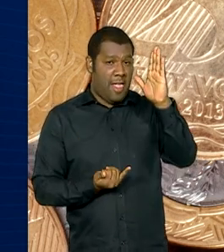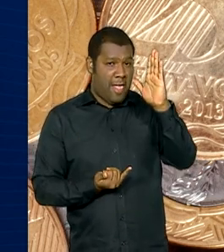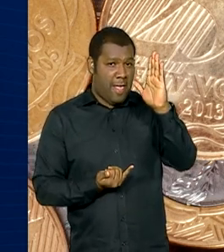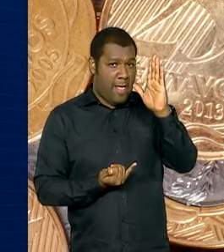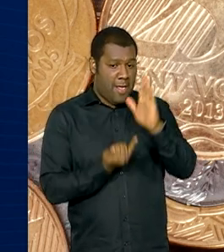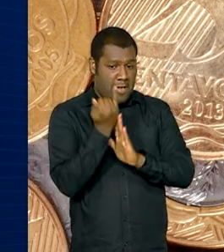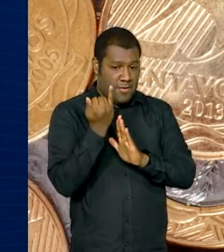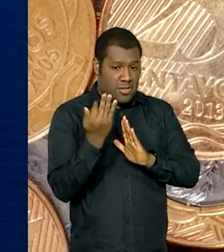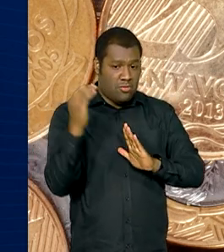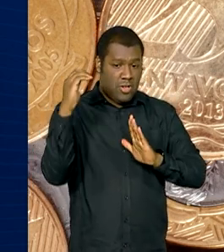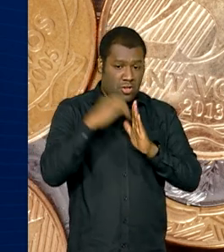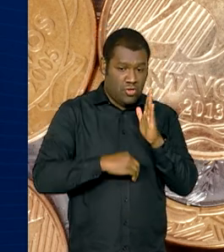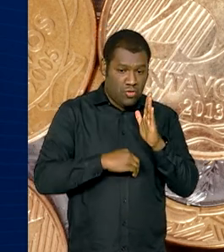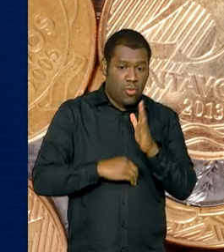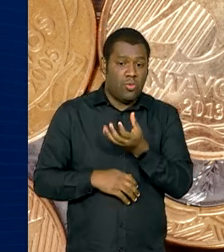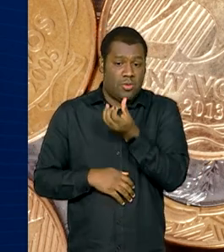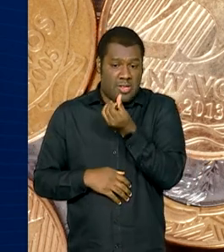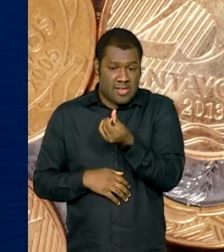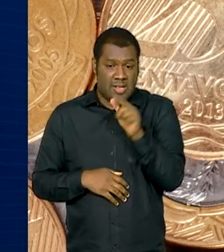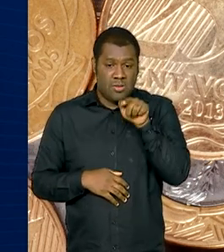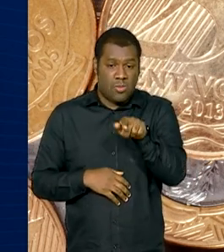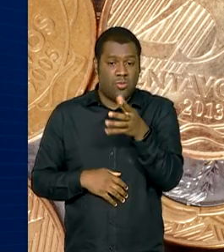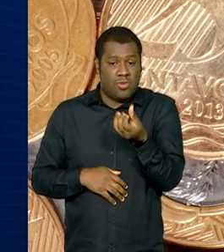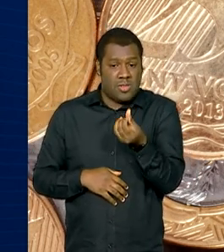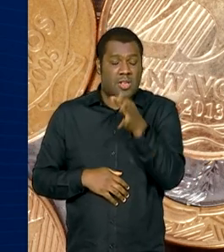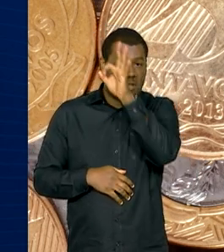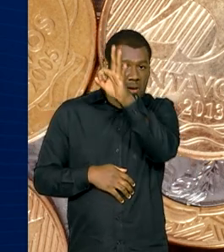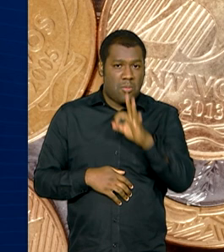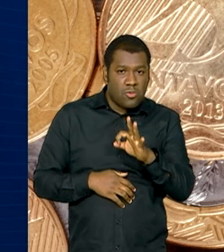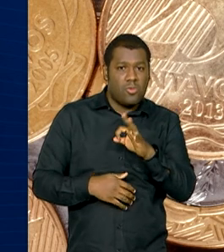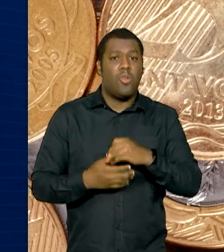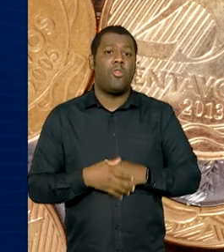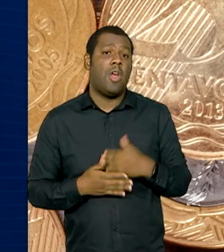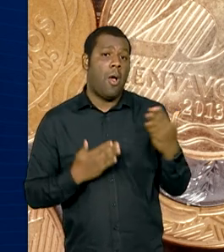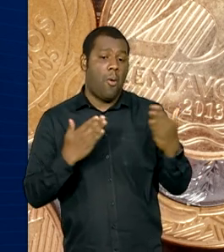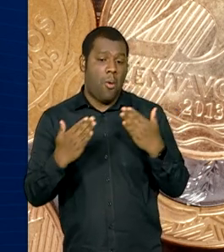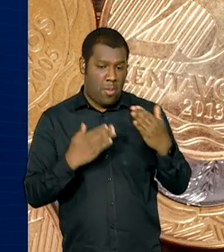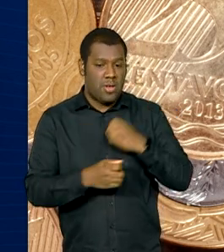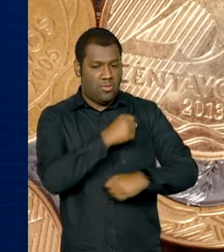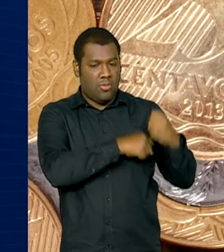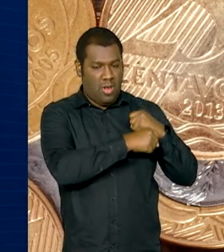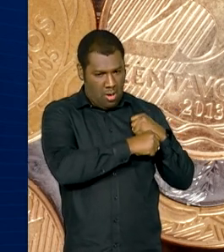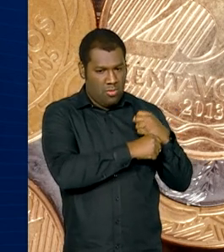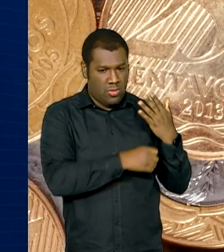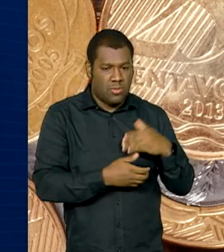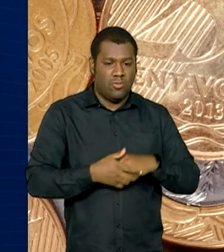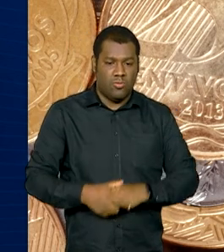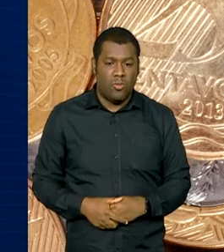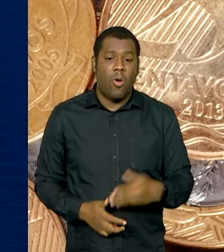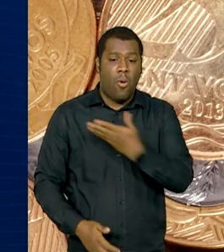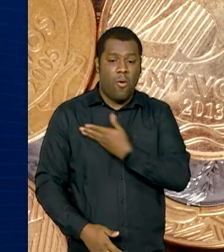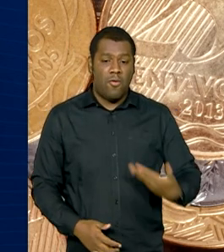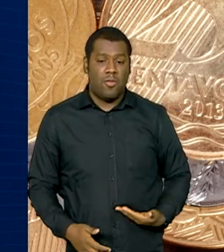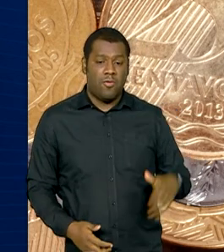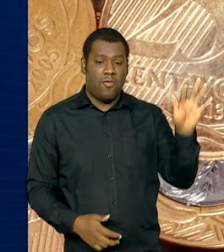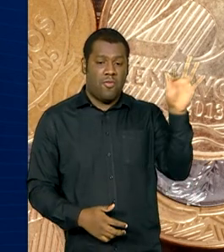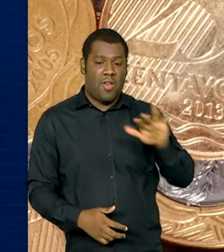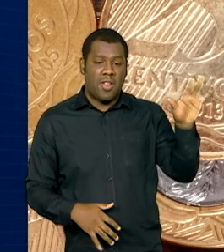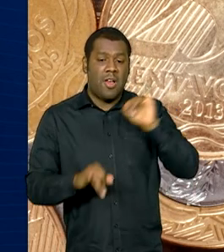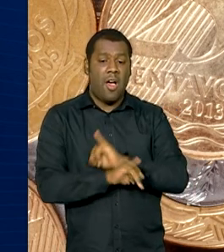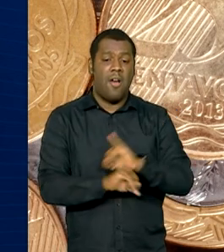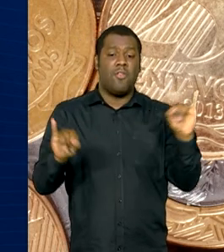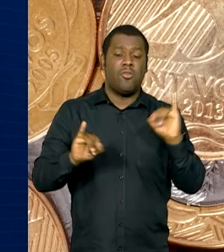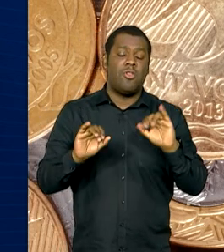,6% em relação ao mesmo período do ano passado. De acordo com o governo federal, o